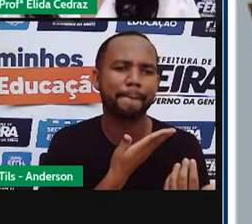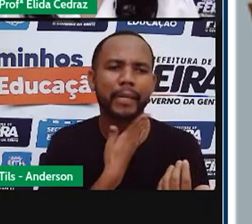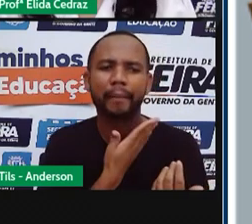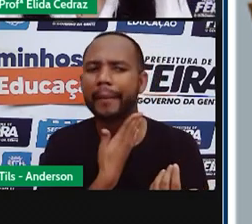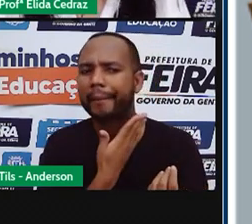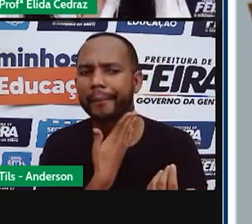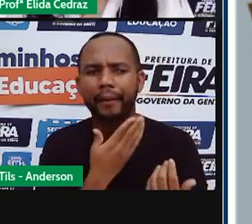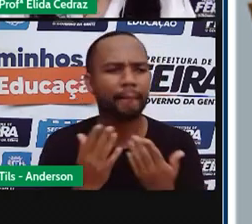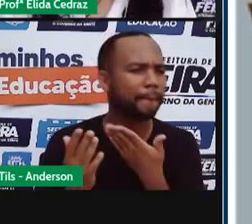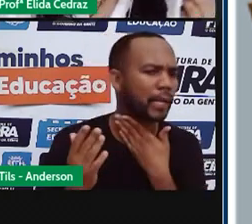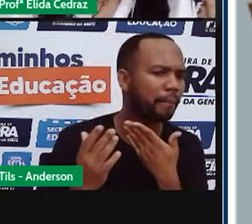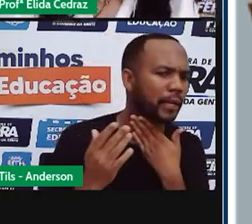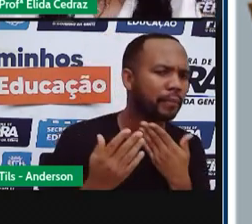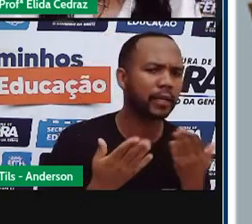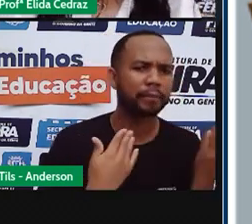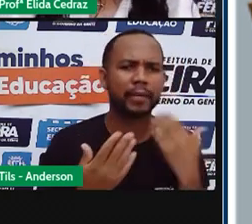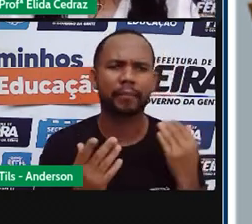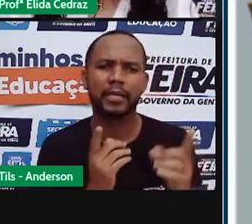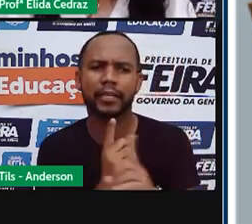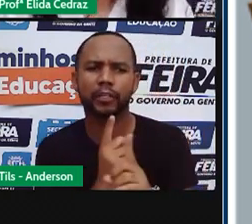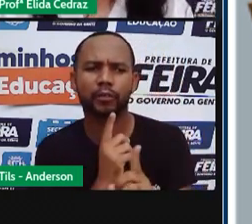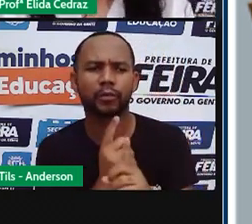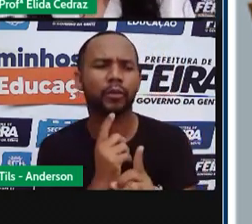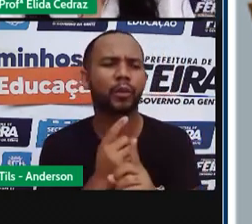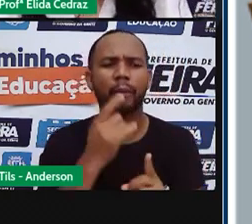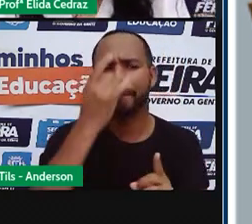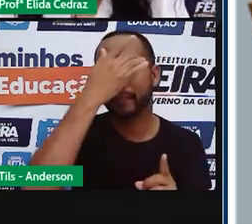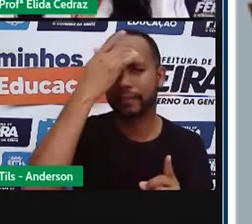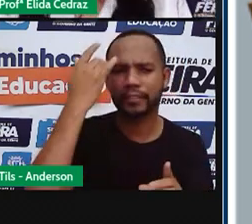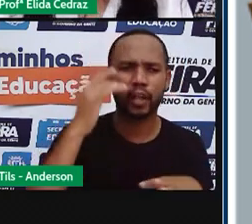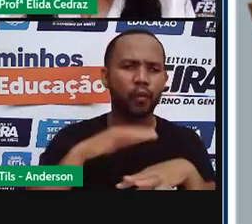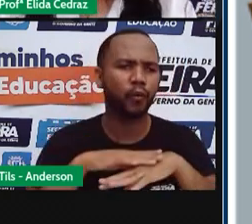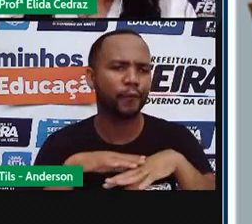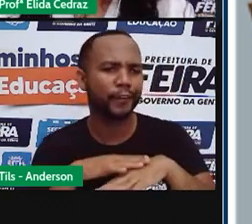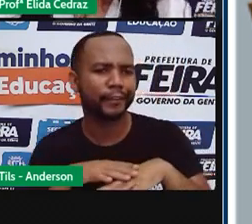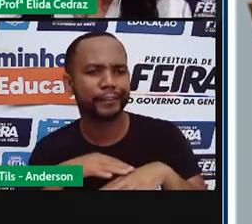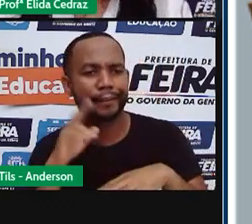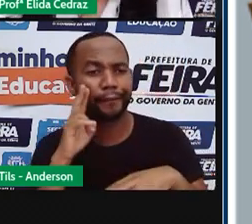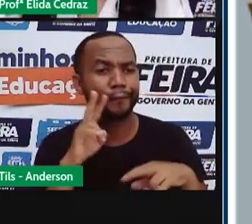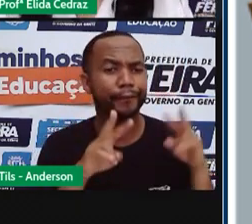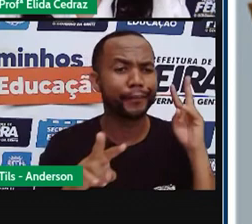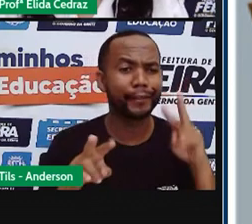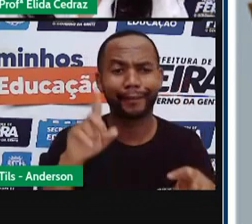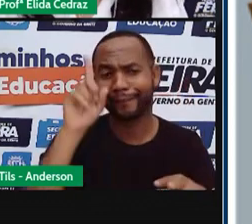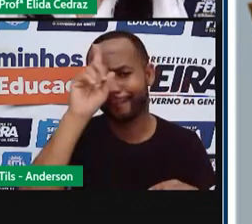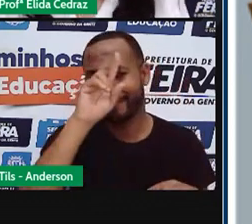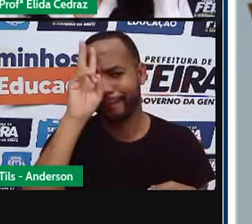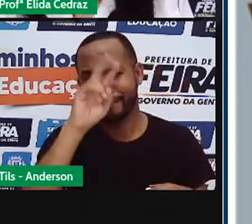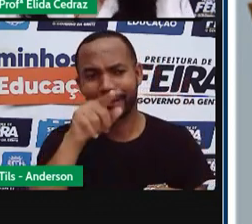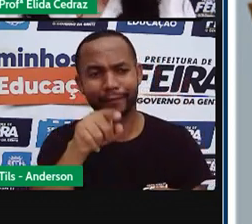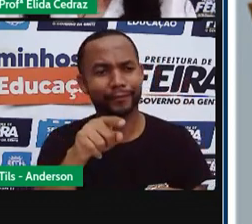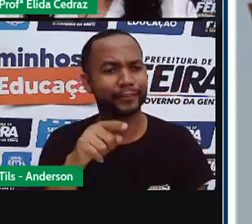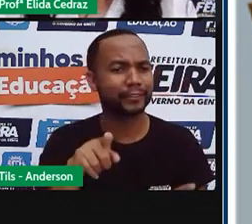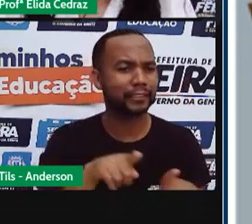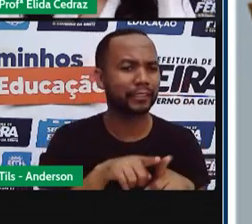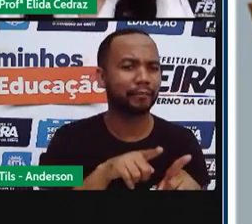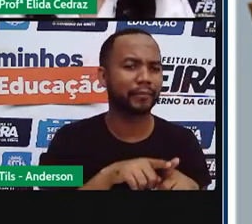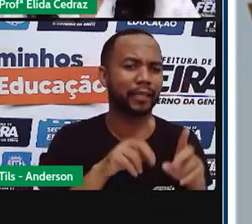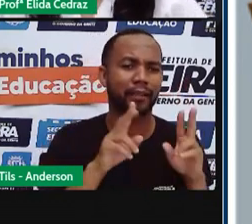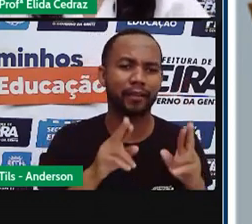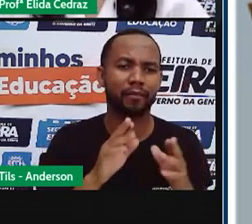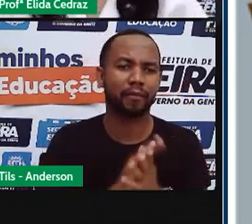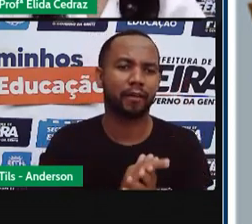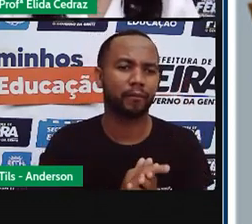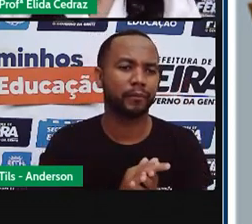e comentavam. Ah, eu encontrei com uma pessoa, eu conversei, eu vi isso, me lembrei de você. A mesa era um